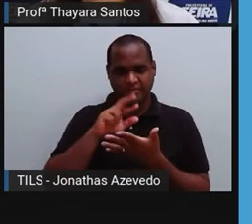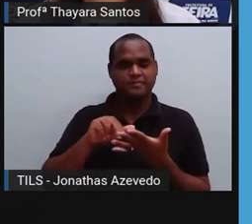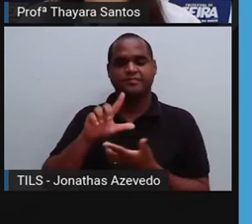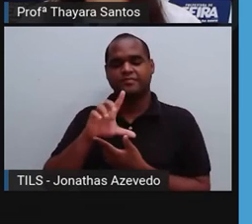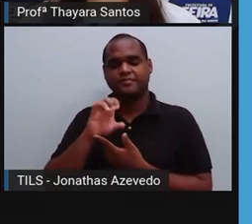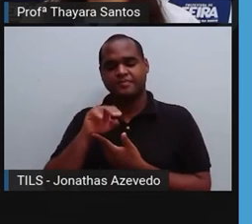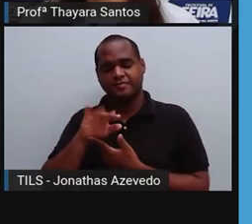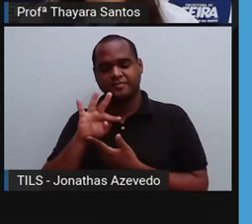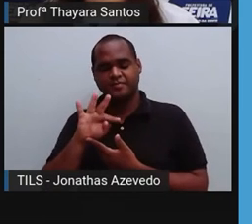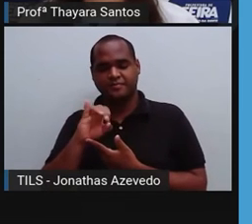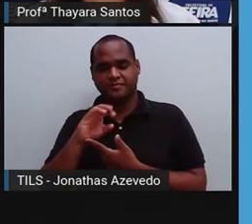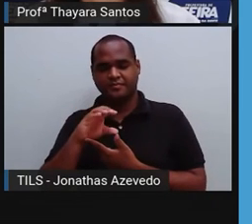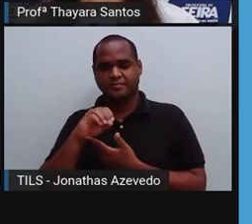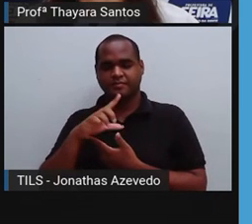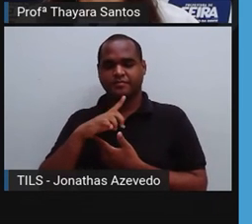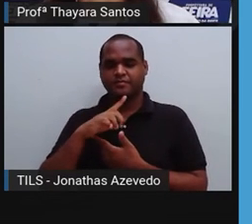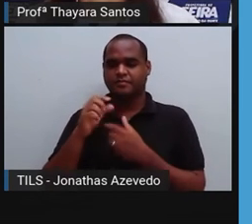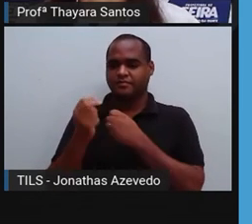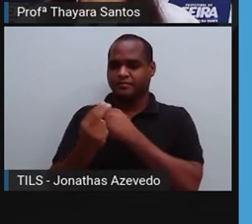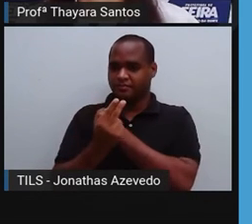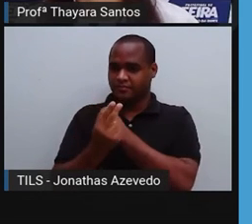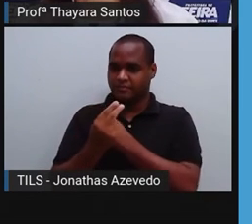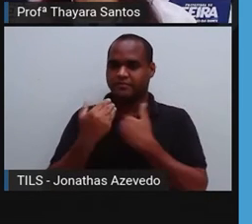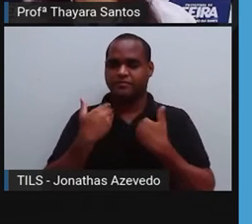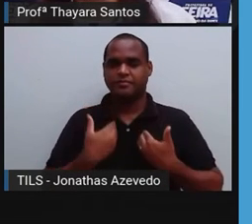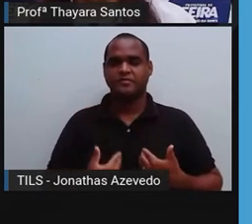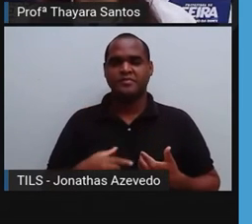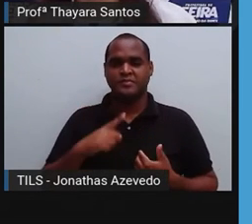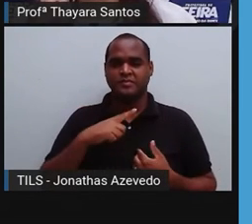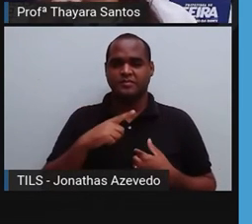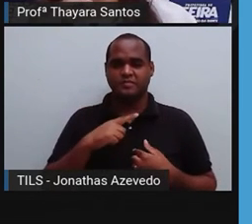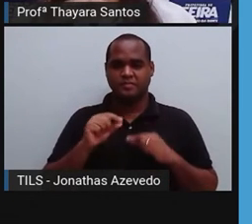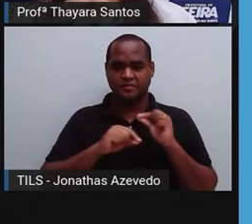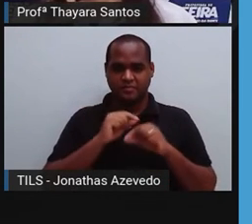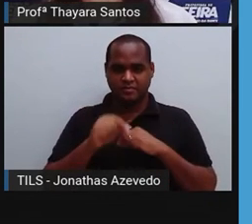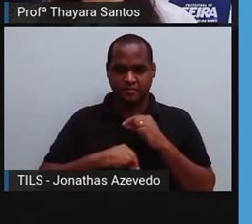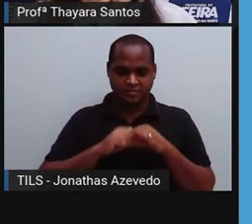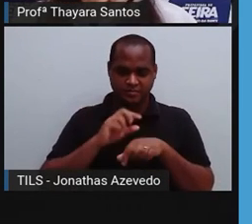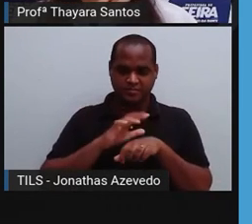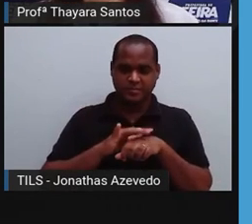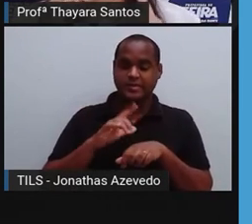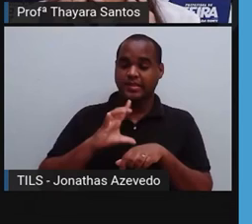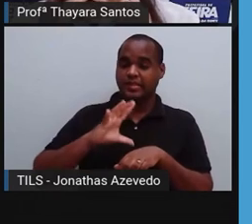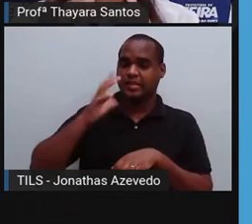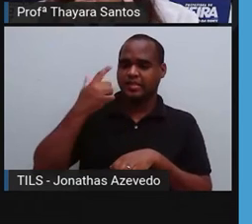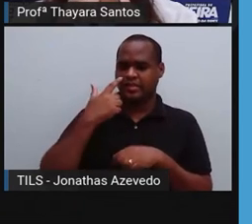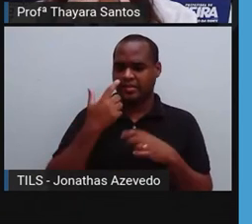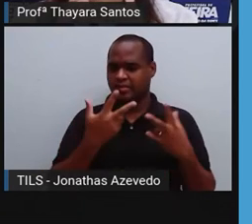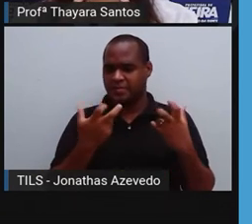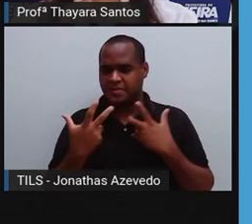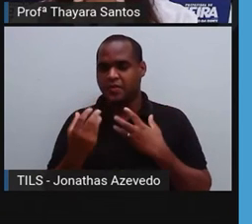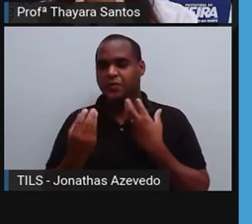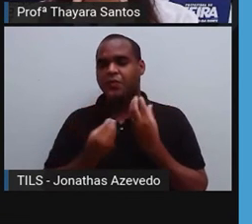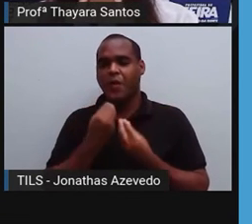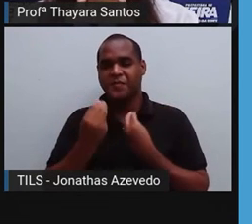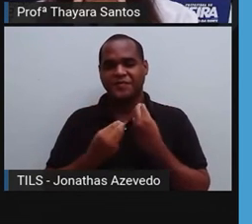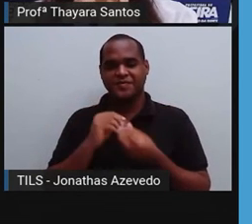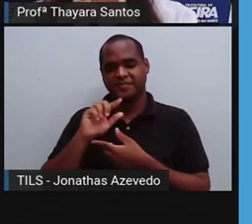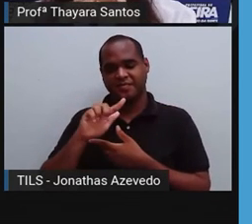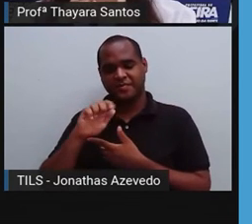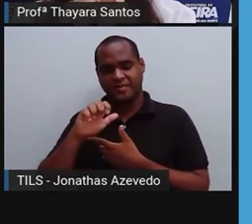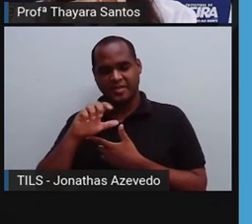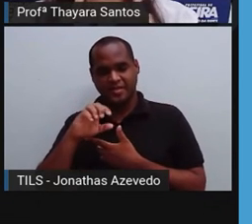de proteção para o nosso corpo. É tanto que quando a gente está doente, vocês já devem ter percebido, a gente forma uns gânglios aqui,